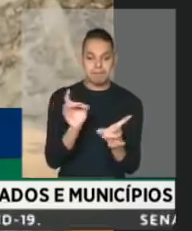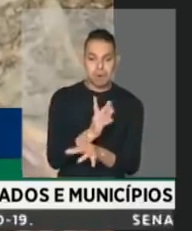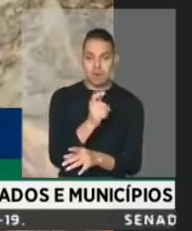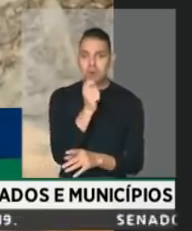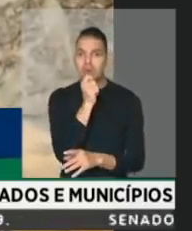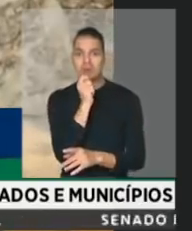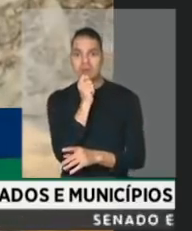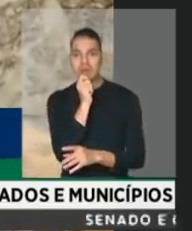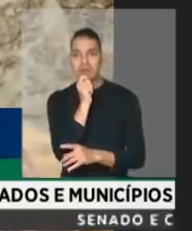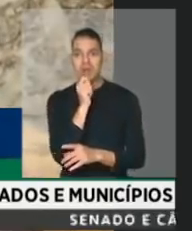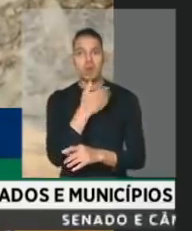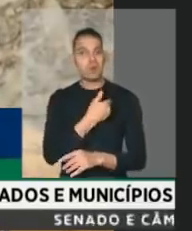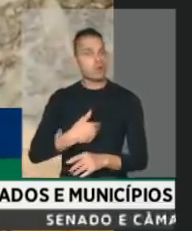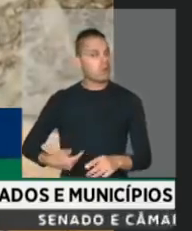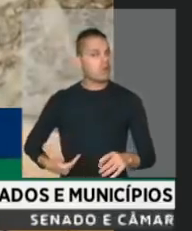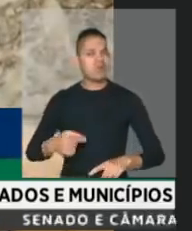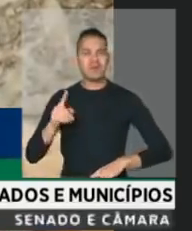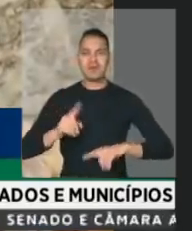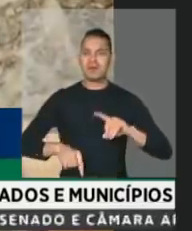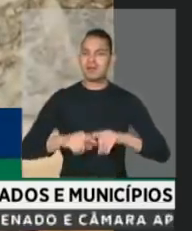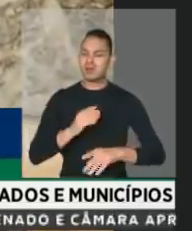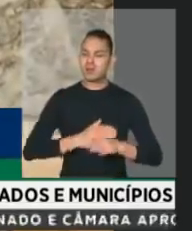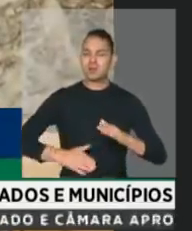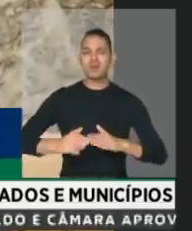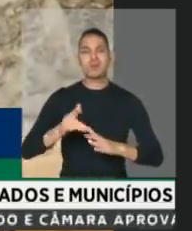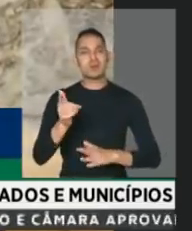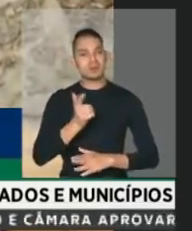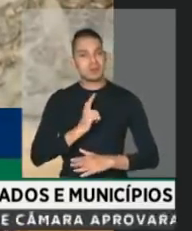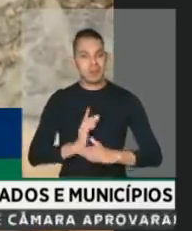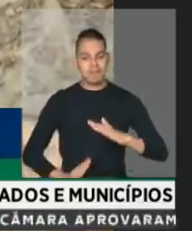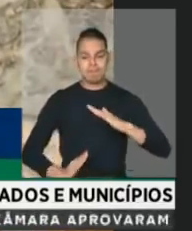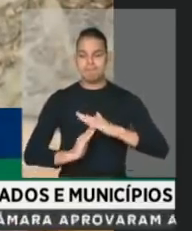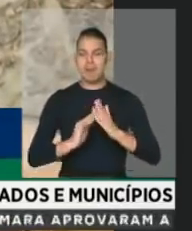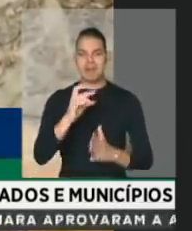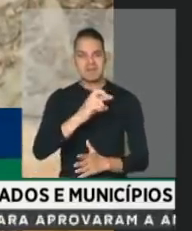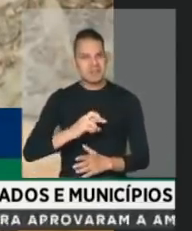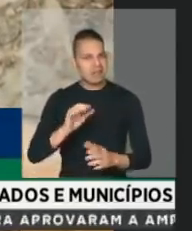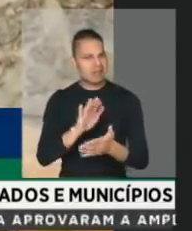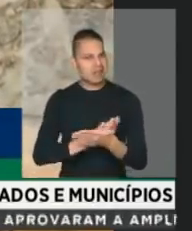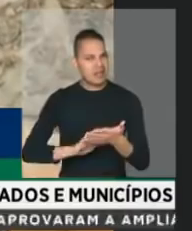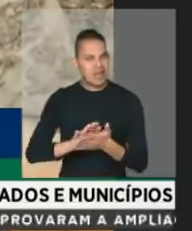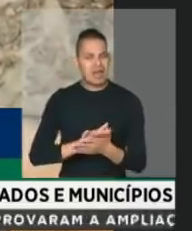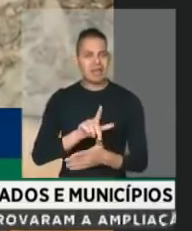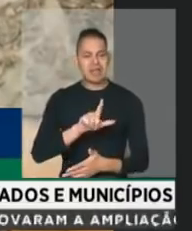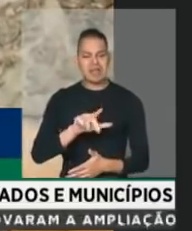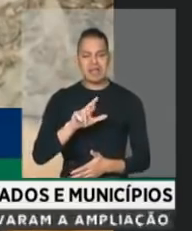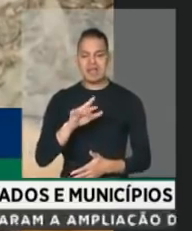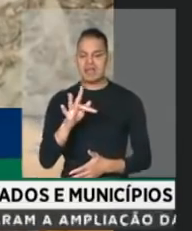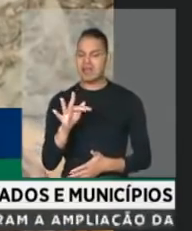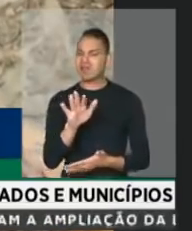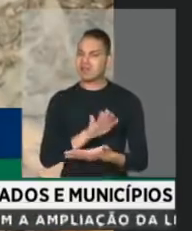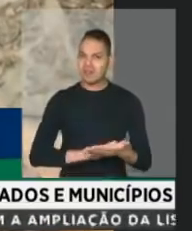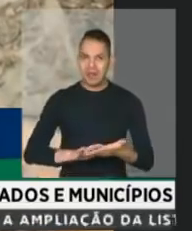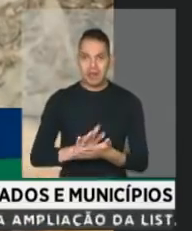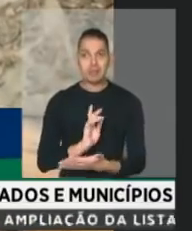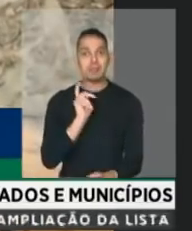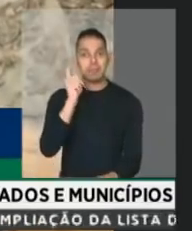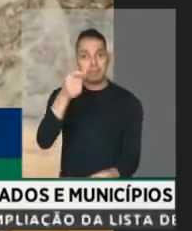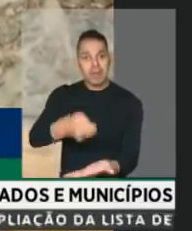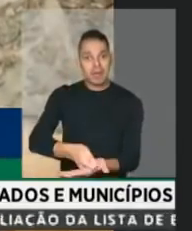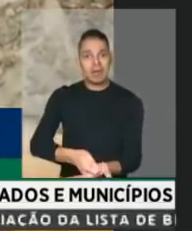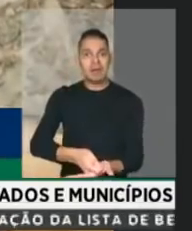governo tem todos os instrumentos, sem as metas fiscais, sem a lei de responsabilidade fiscal, para pagar